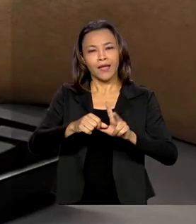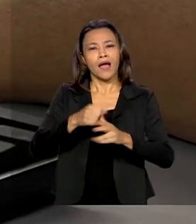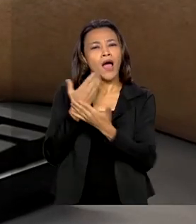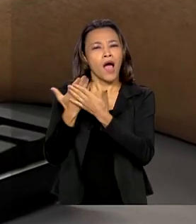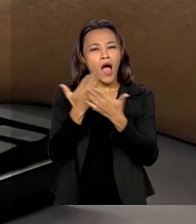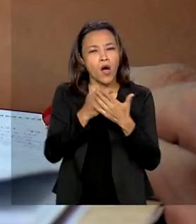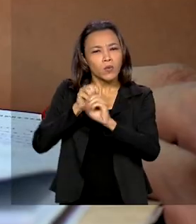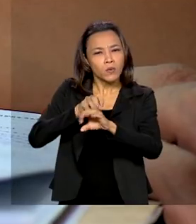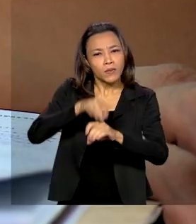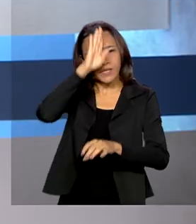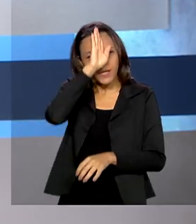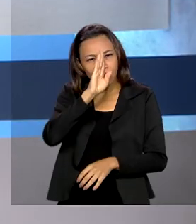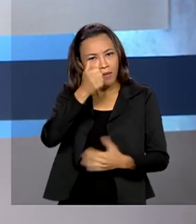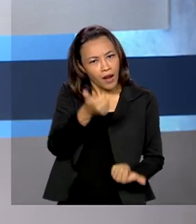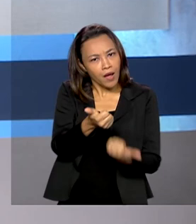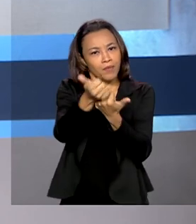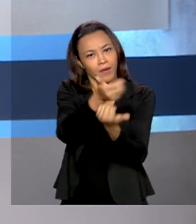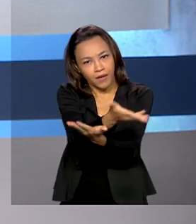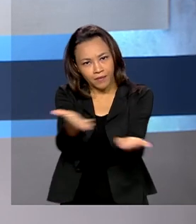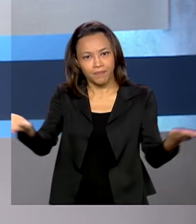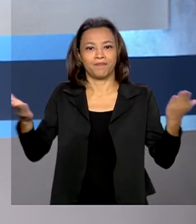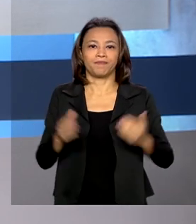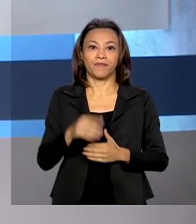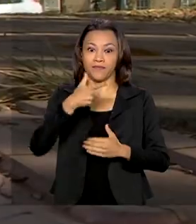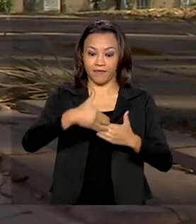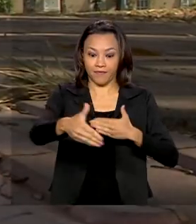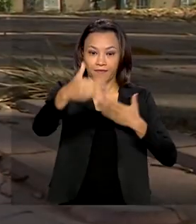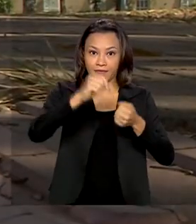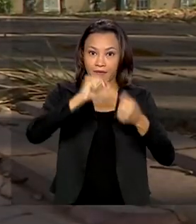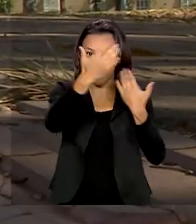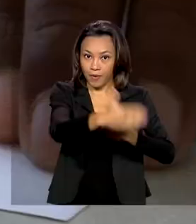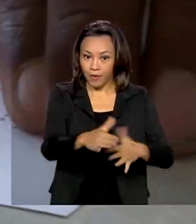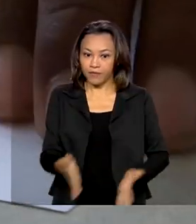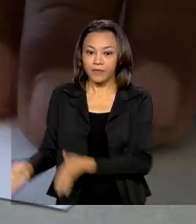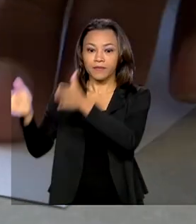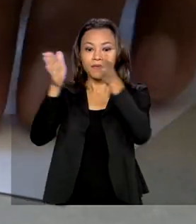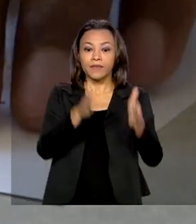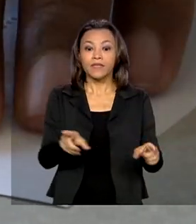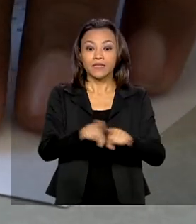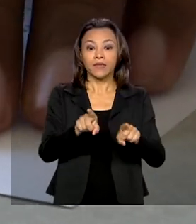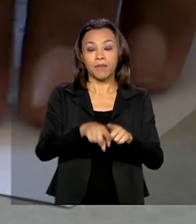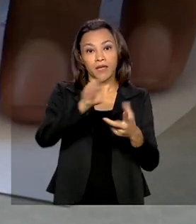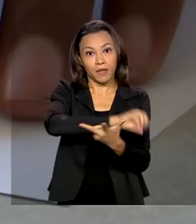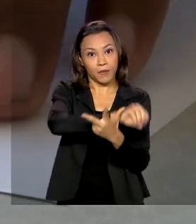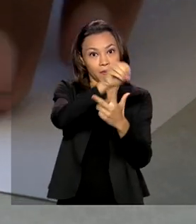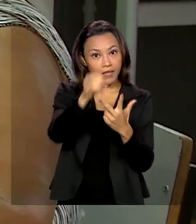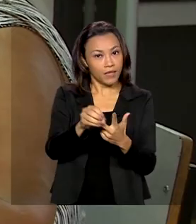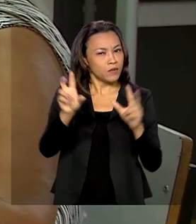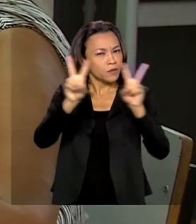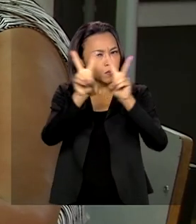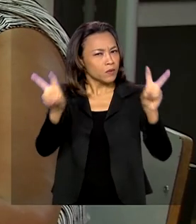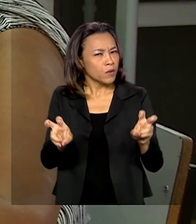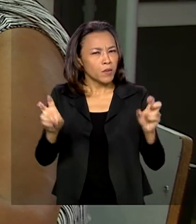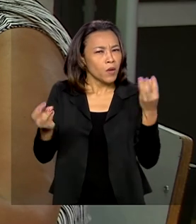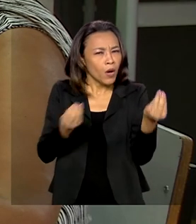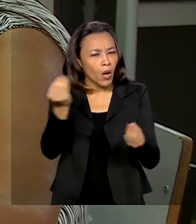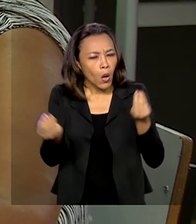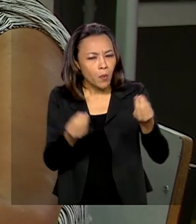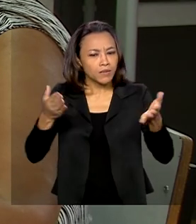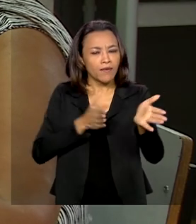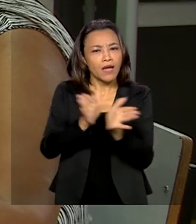os candidatos. E você vai ver na série especial sobre o Exame Nacional do Ensino Médio, como funciona a